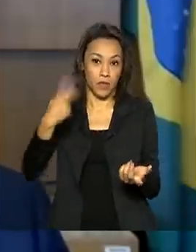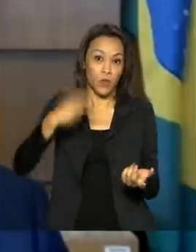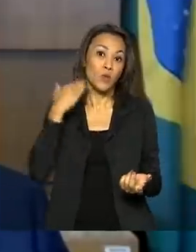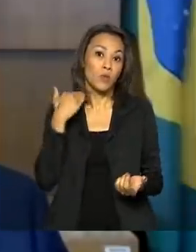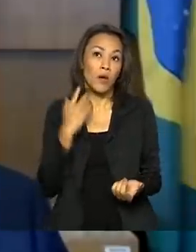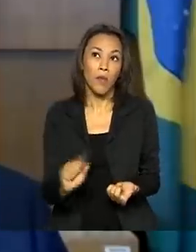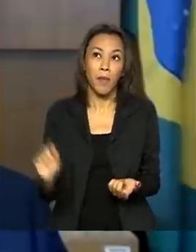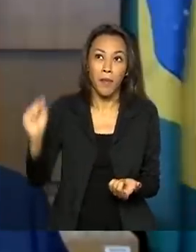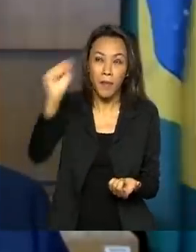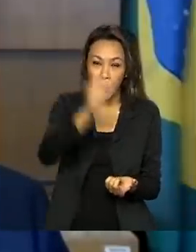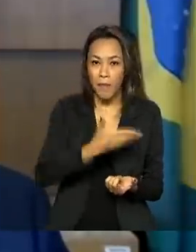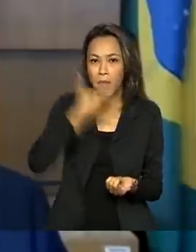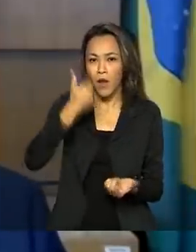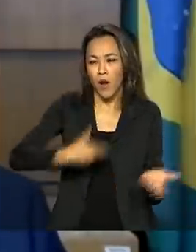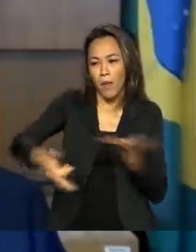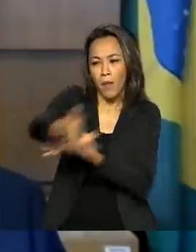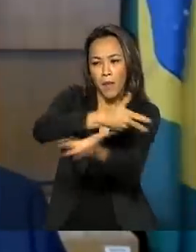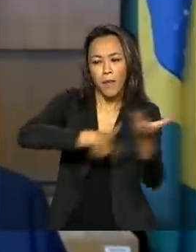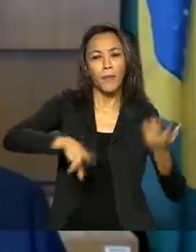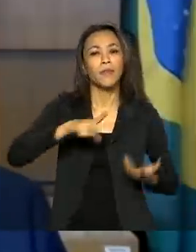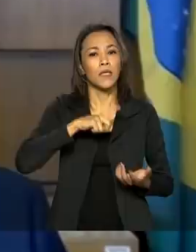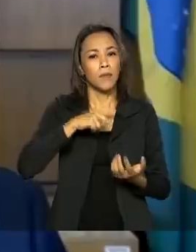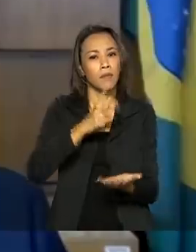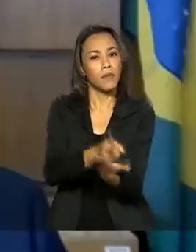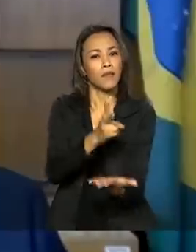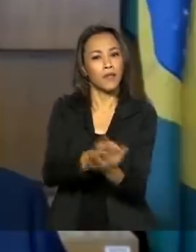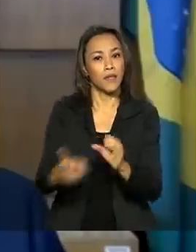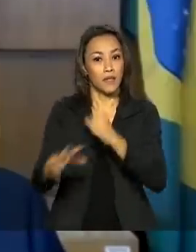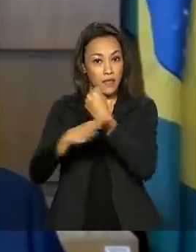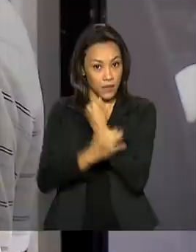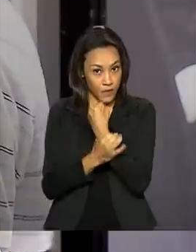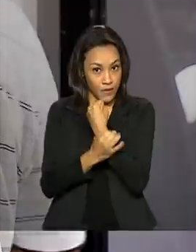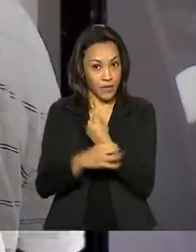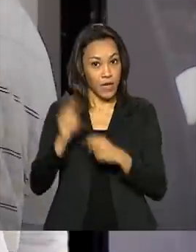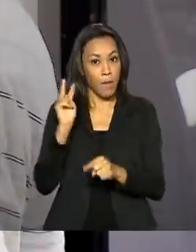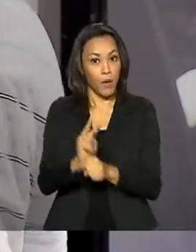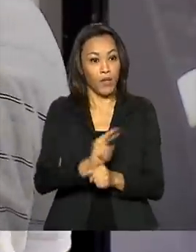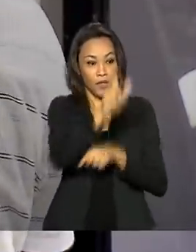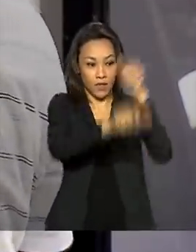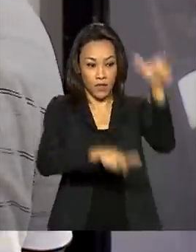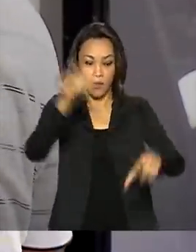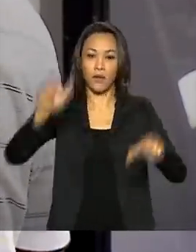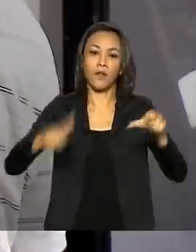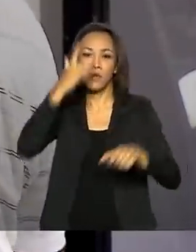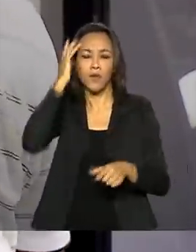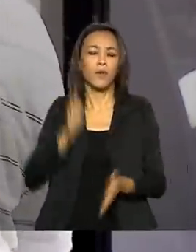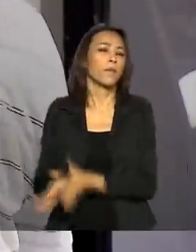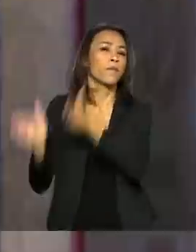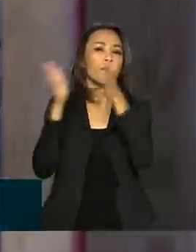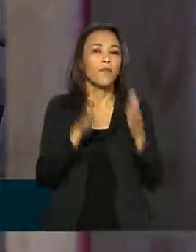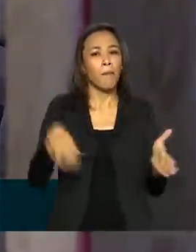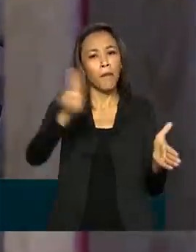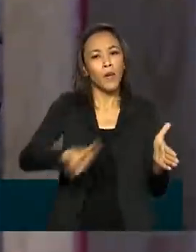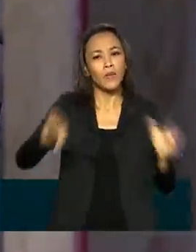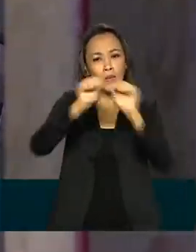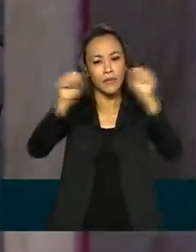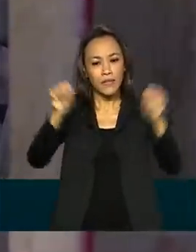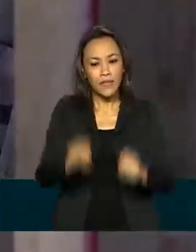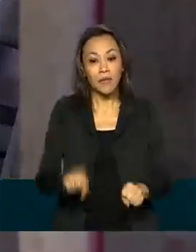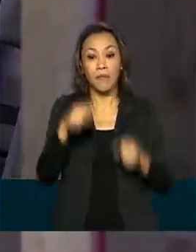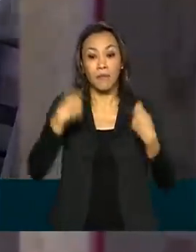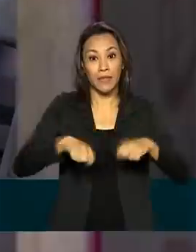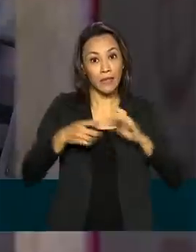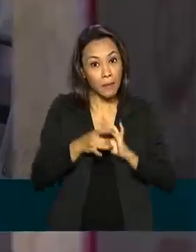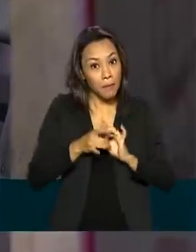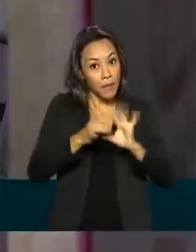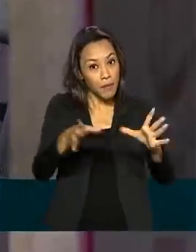inclusivo e preservando sua segurança e a proteção dos consumidores. Para usar o sistema, o cliente deve autorizar o acesso de